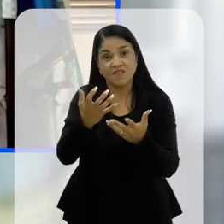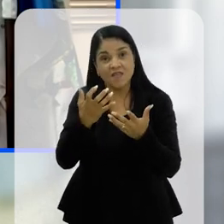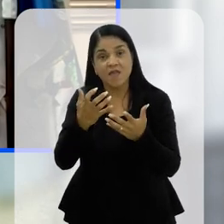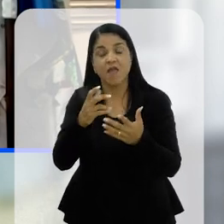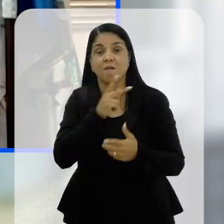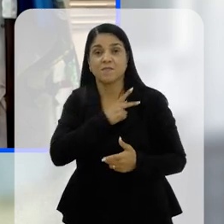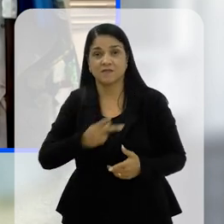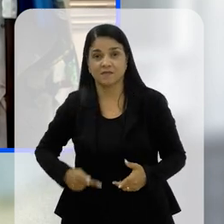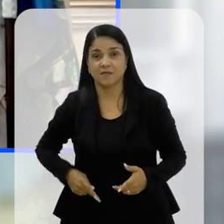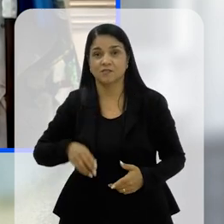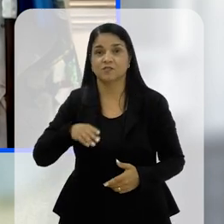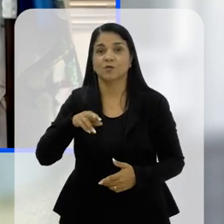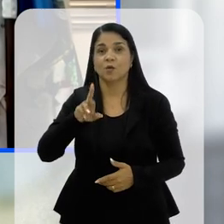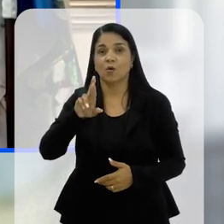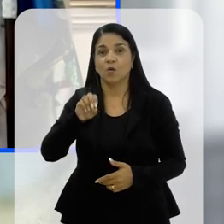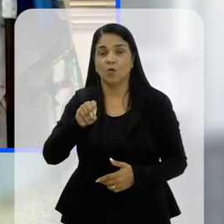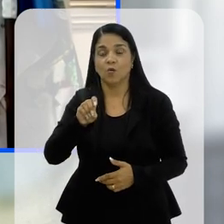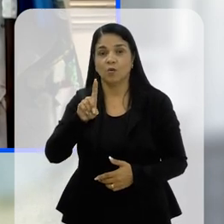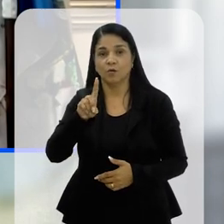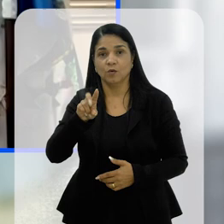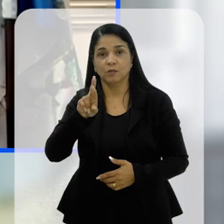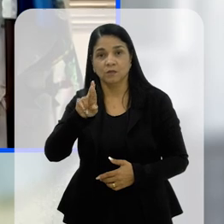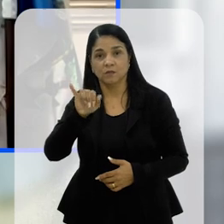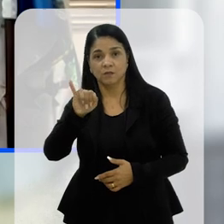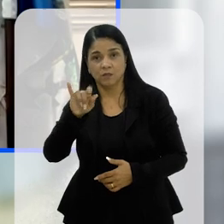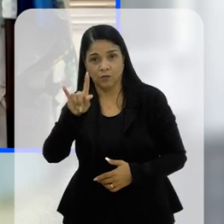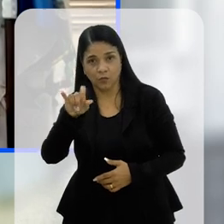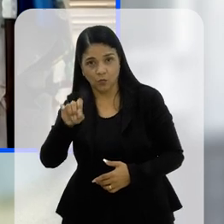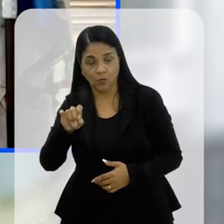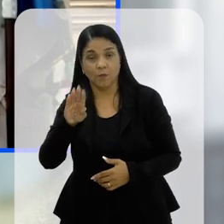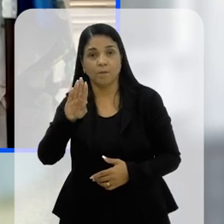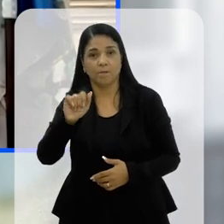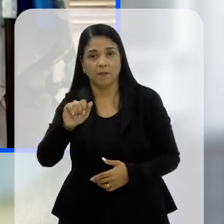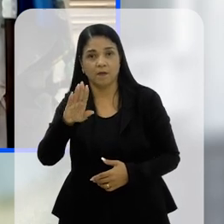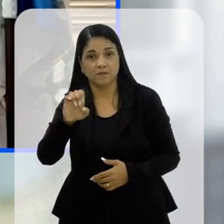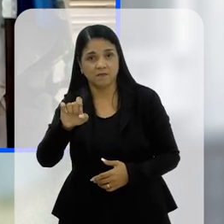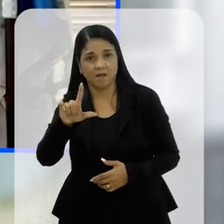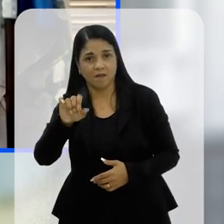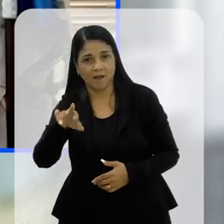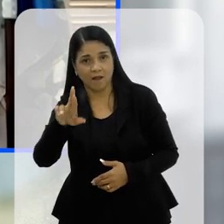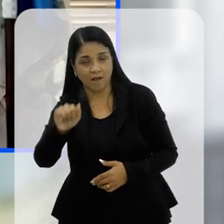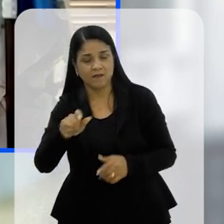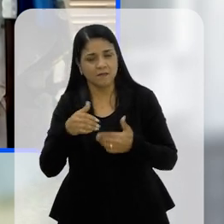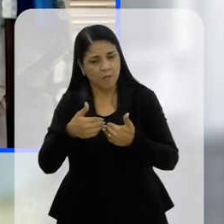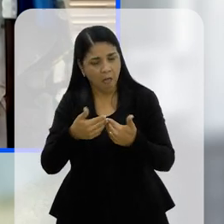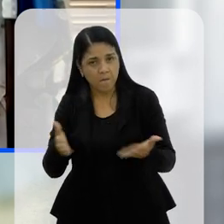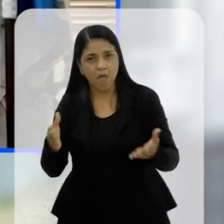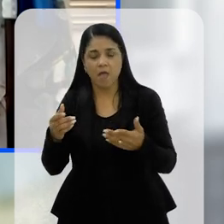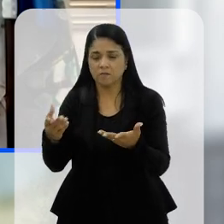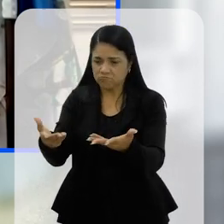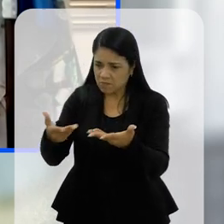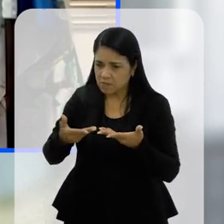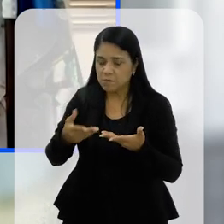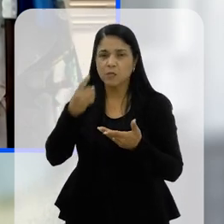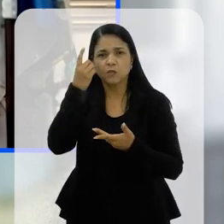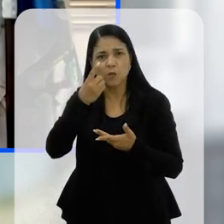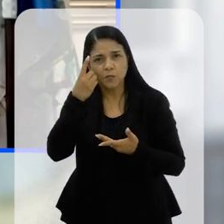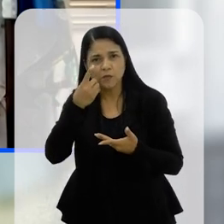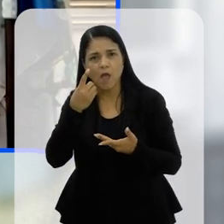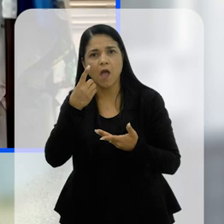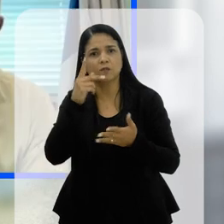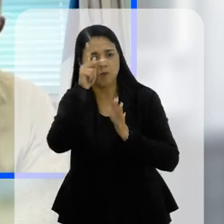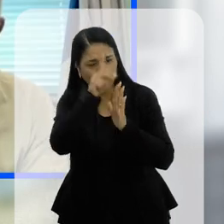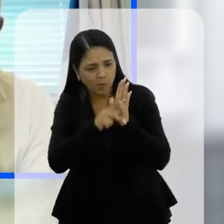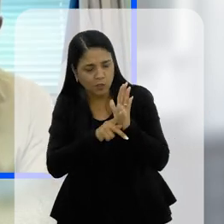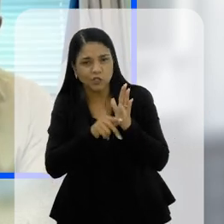nosso presidente, o Rodrigo Bacelá, está sempre de portas abertas, sempre abrindo aqui, sempre atendendo os deputados com essa causa,